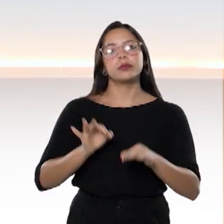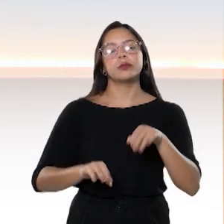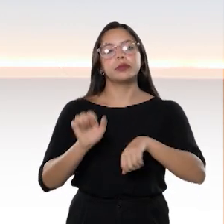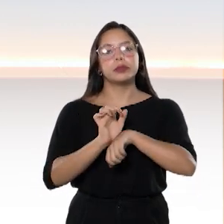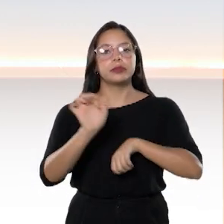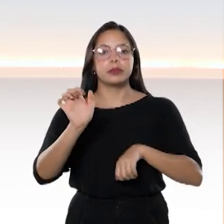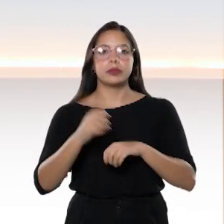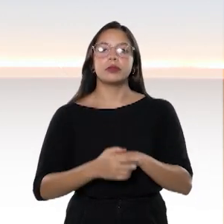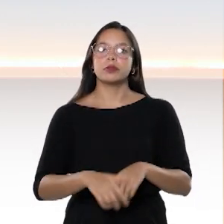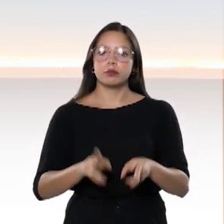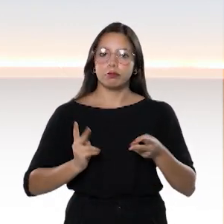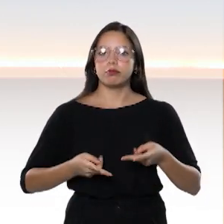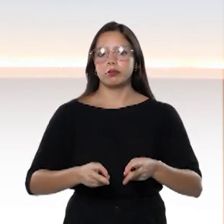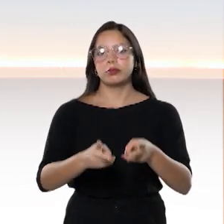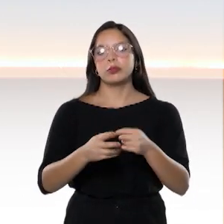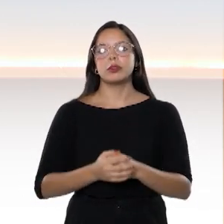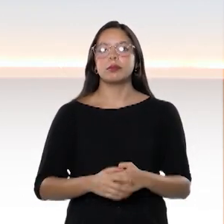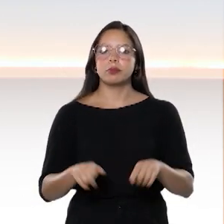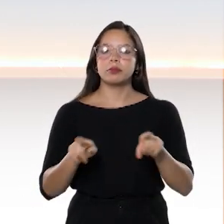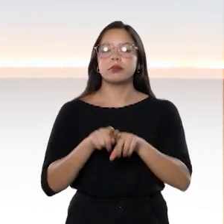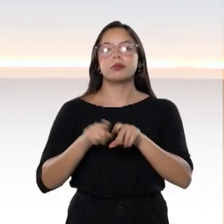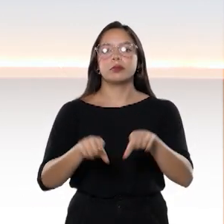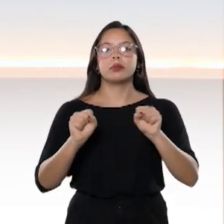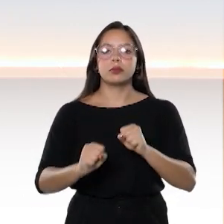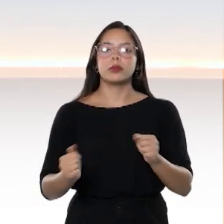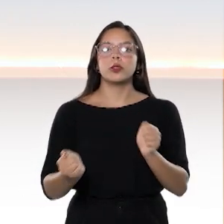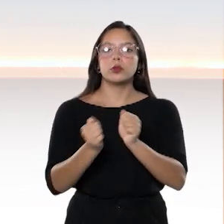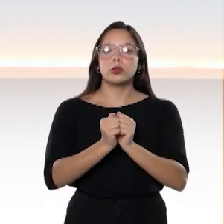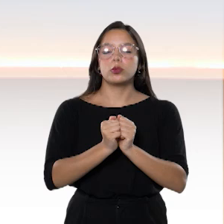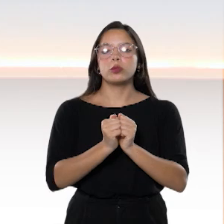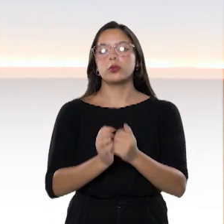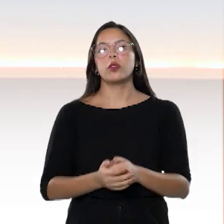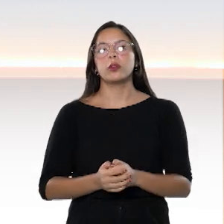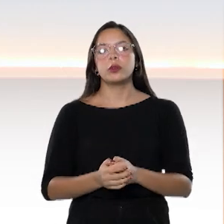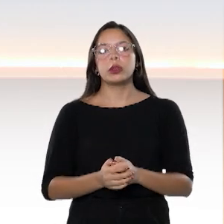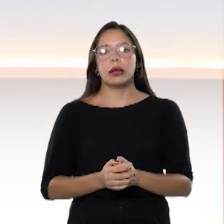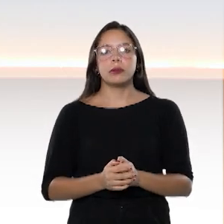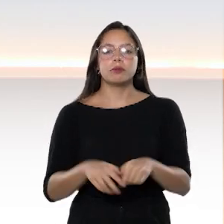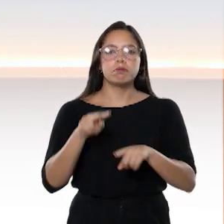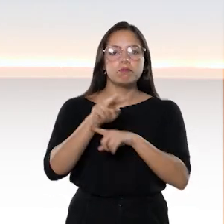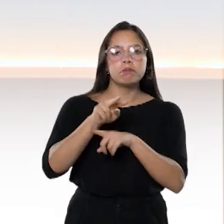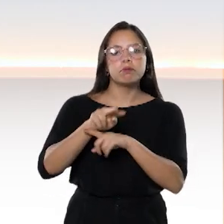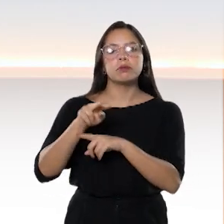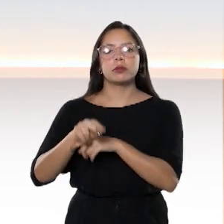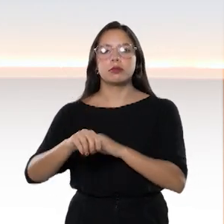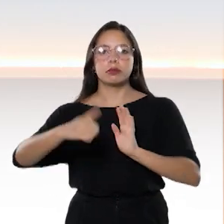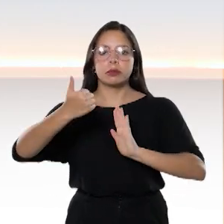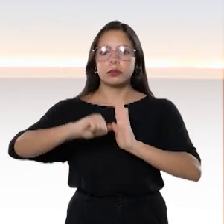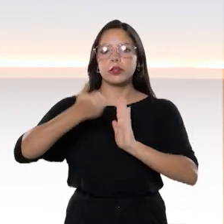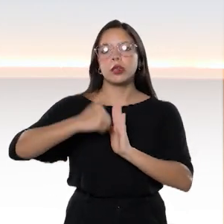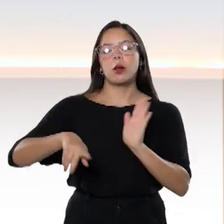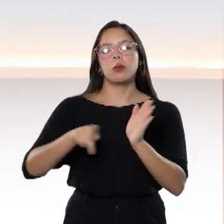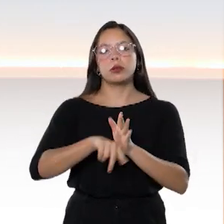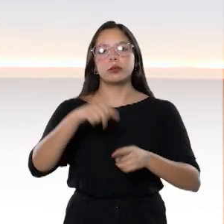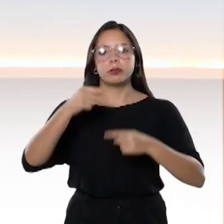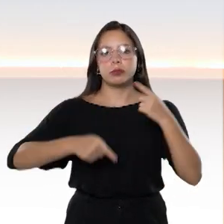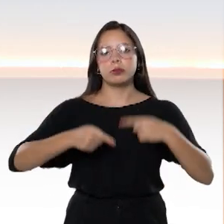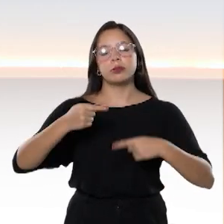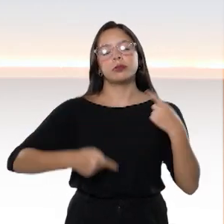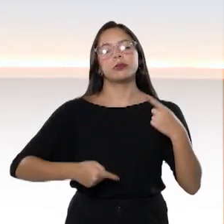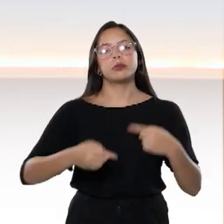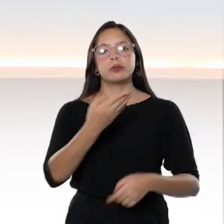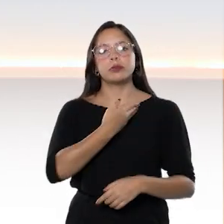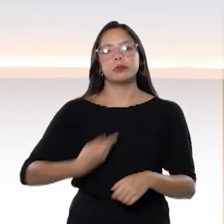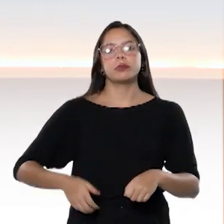a finalidade de participar da formulação, implementação, monitoramento e avaliação das políticas públicas estaduais